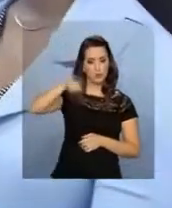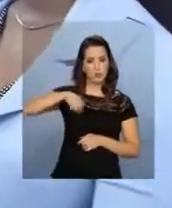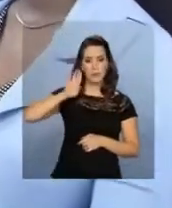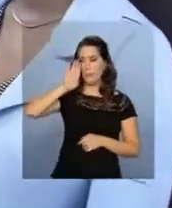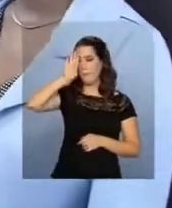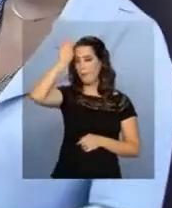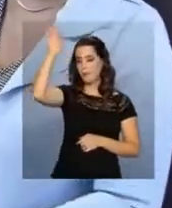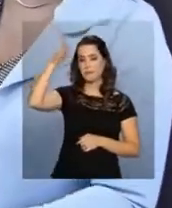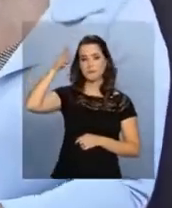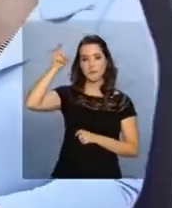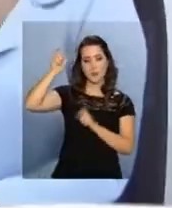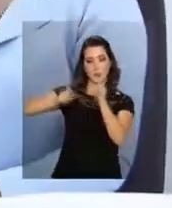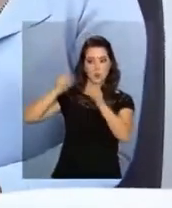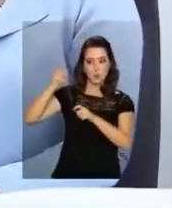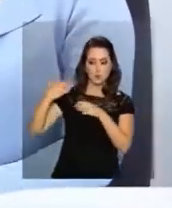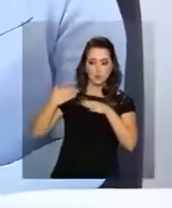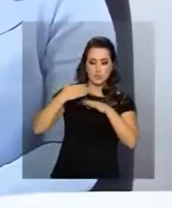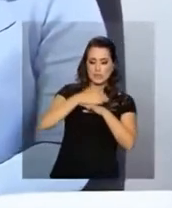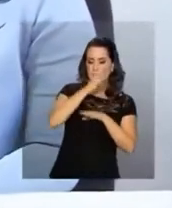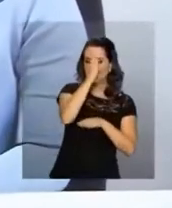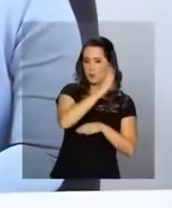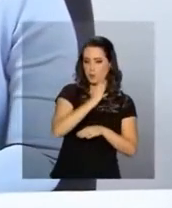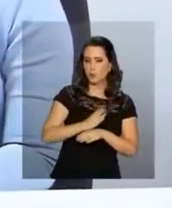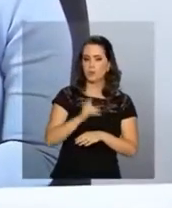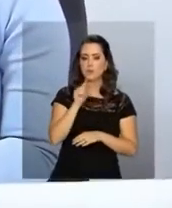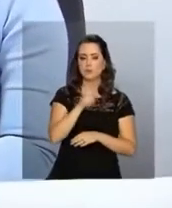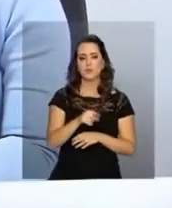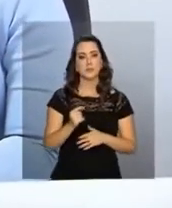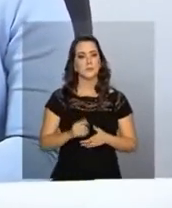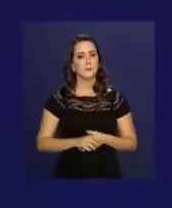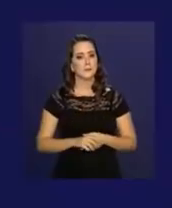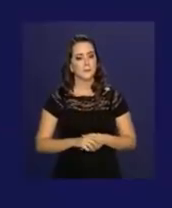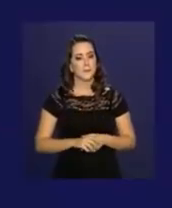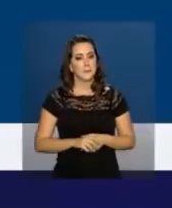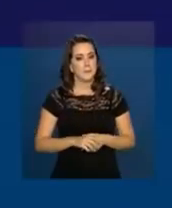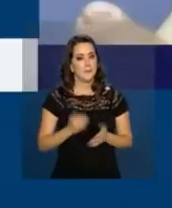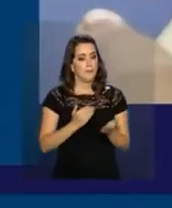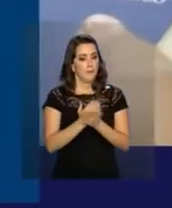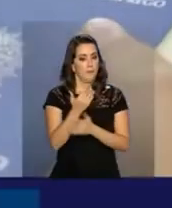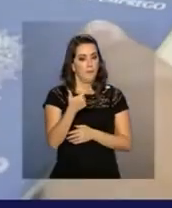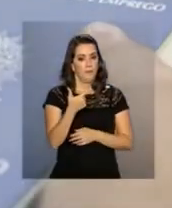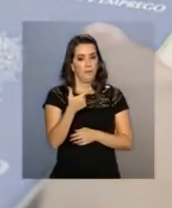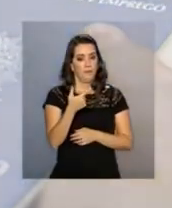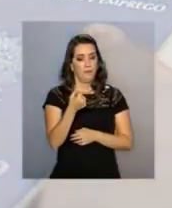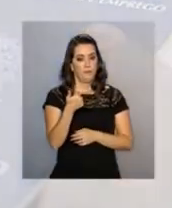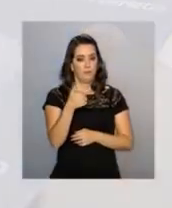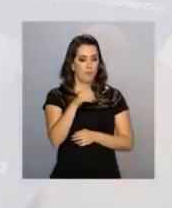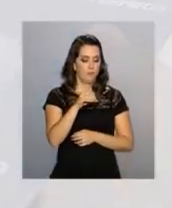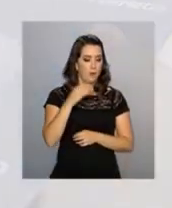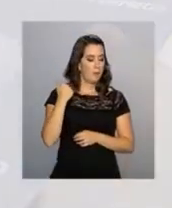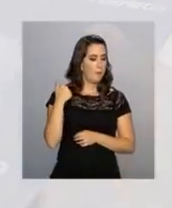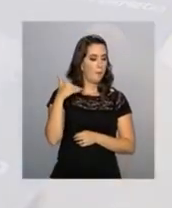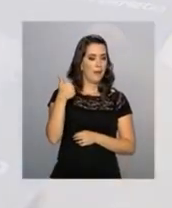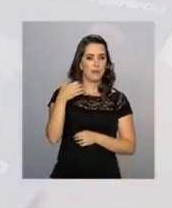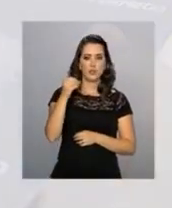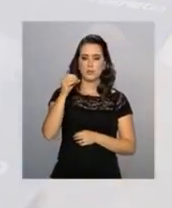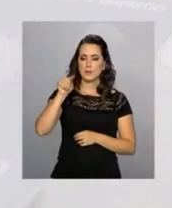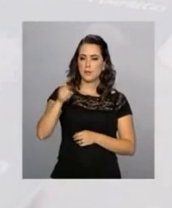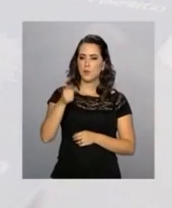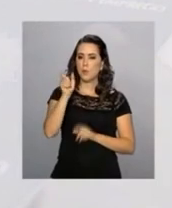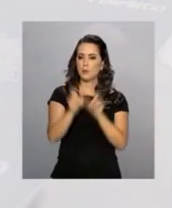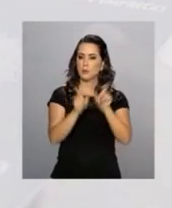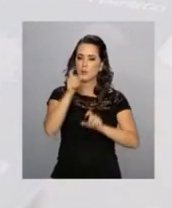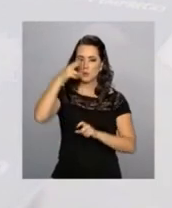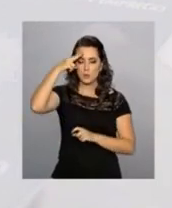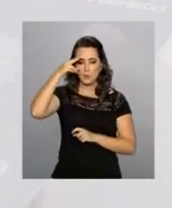nacionalidade inseridas no mercado formal de trabalho brasileiro. Desde 2010, foram mais de 100 mil haitianos